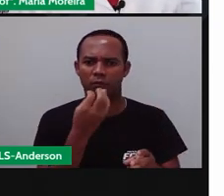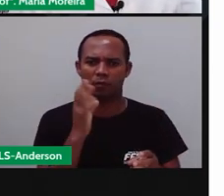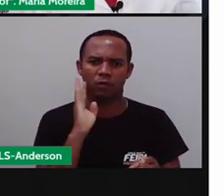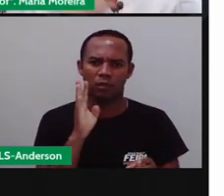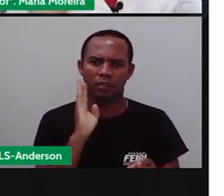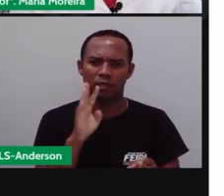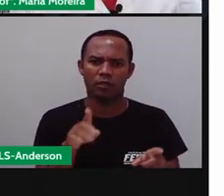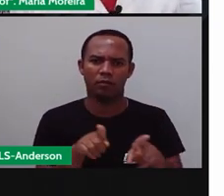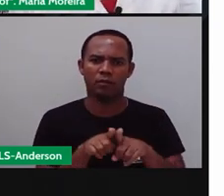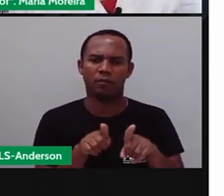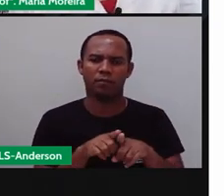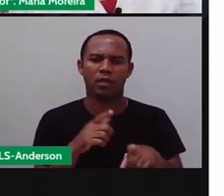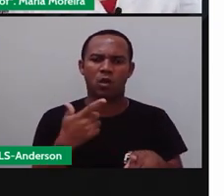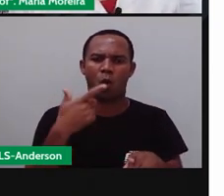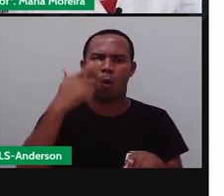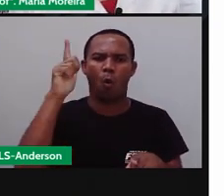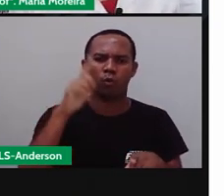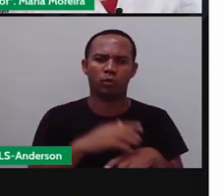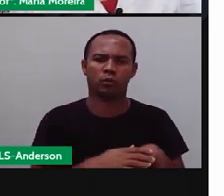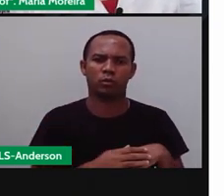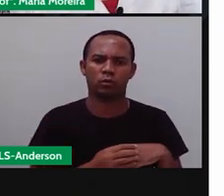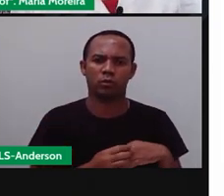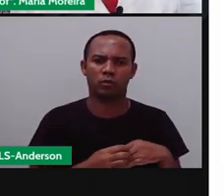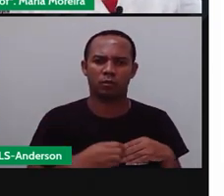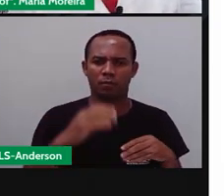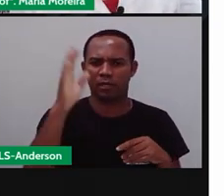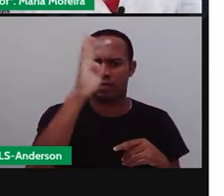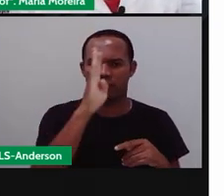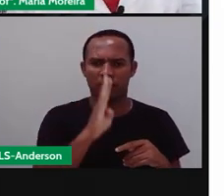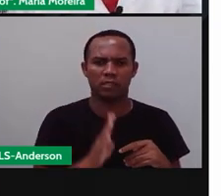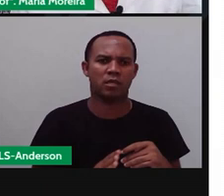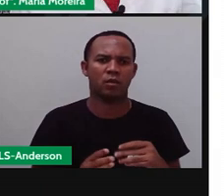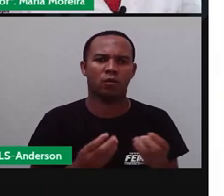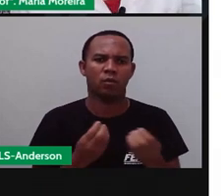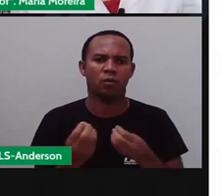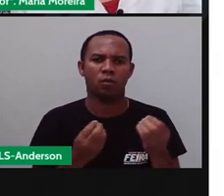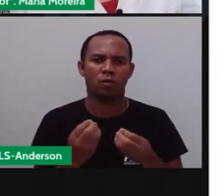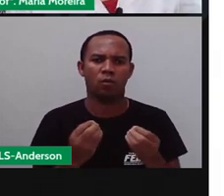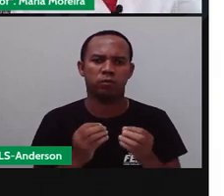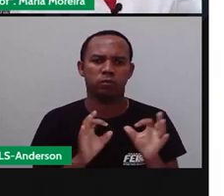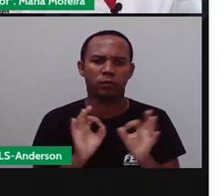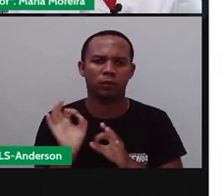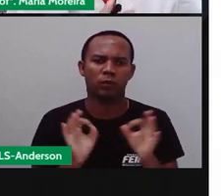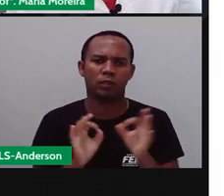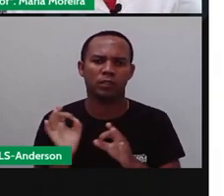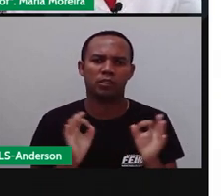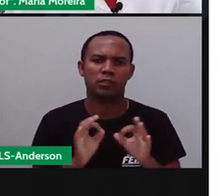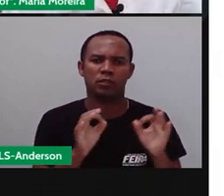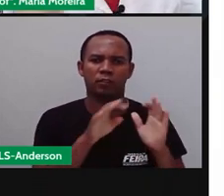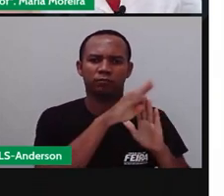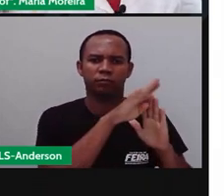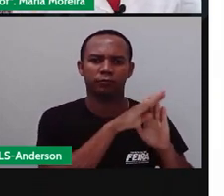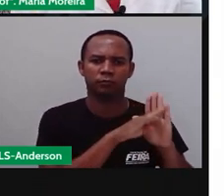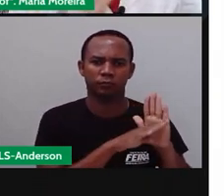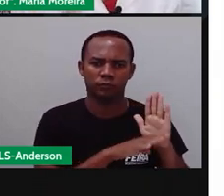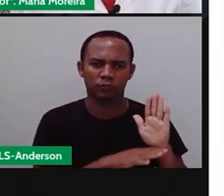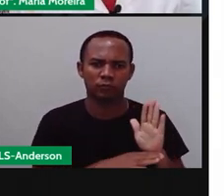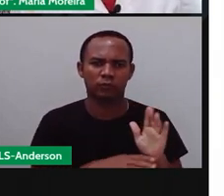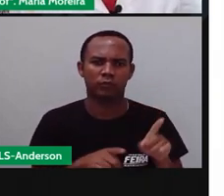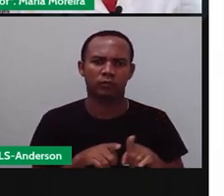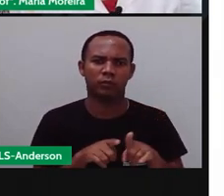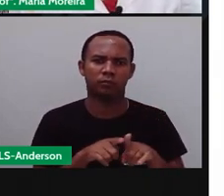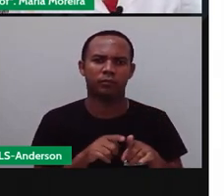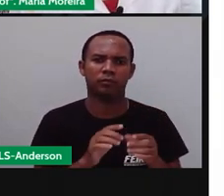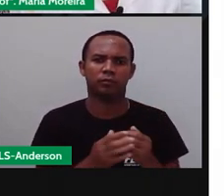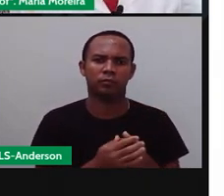Existem outros festejos aí pelo Brasil, mas a gente está aqui elencando-se que tem essa relação com a